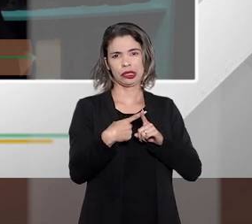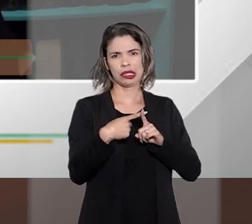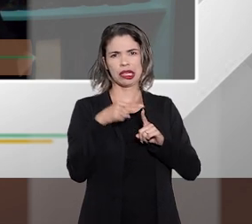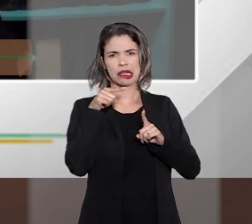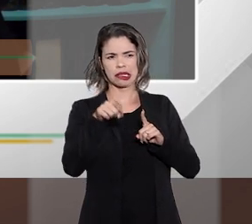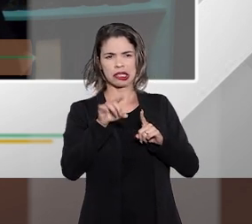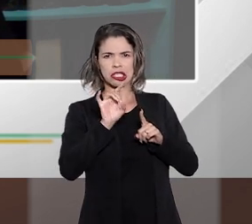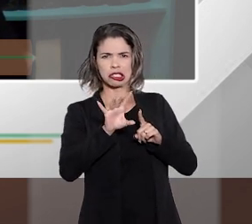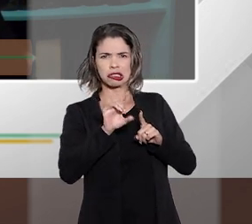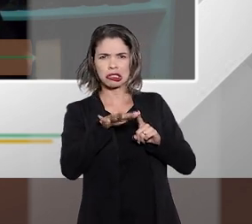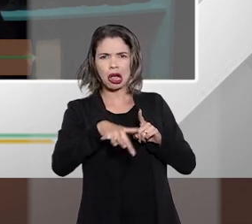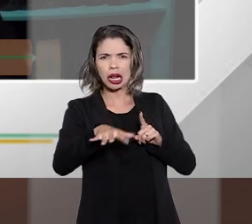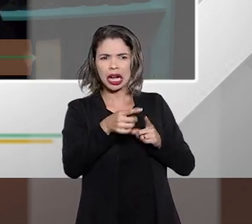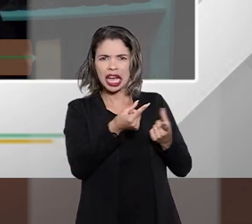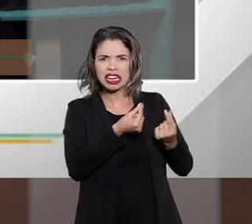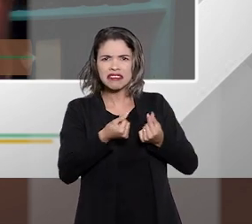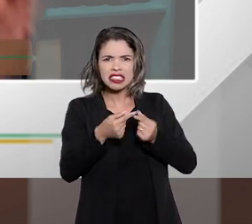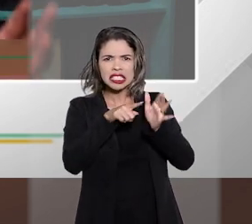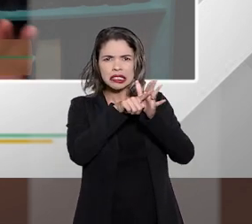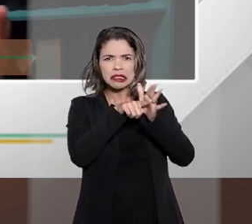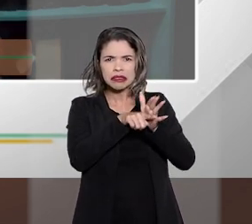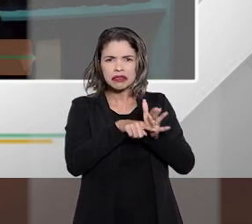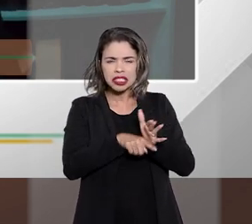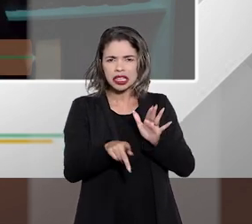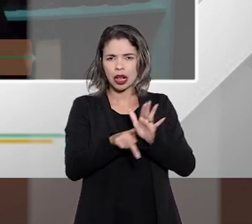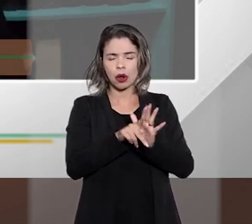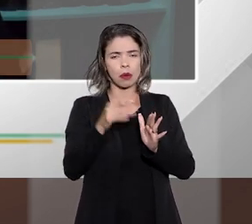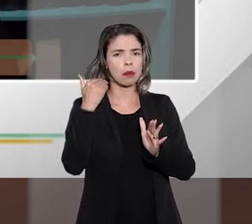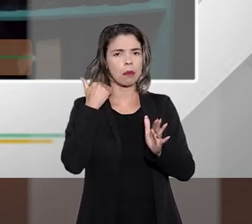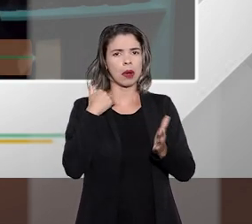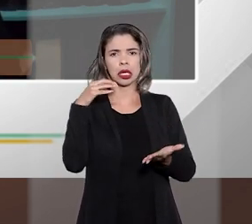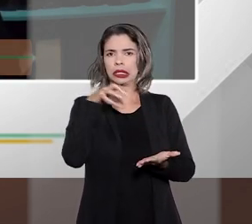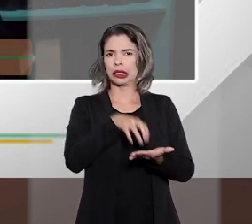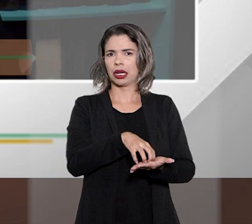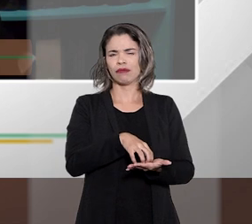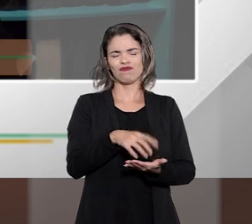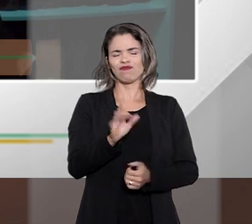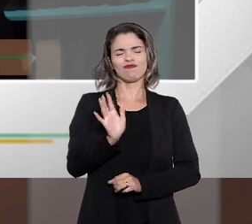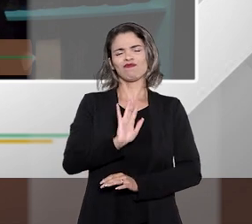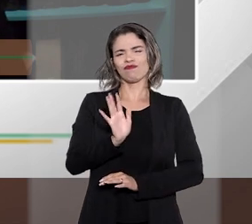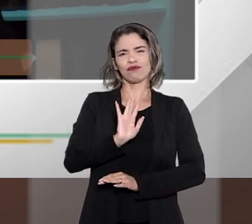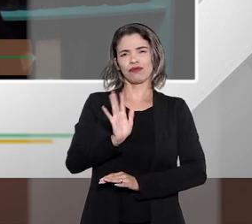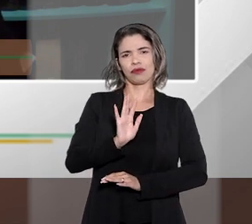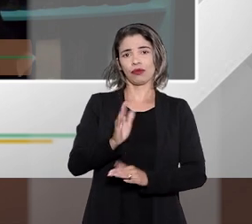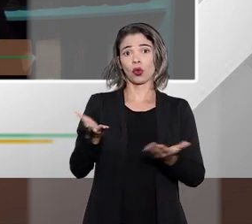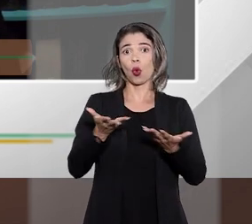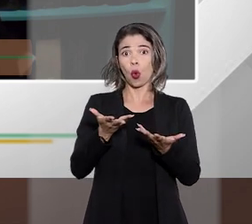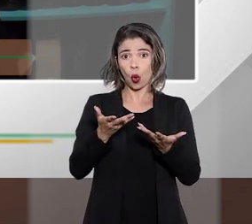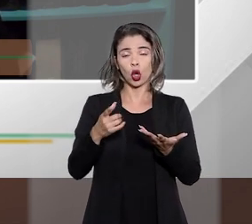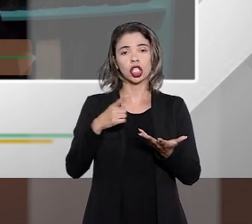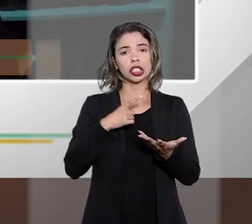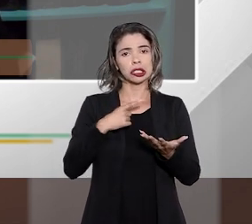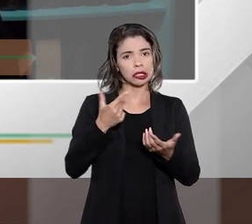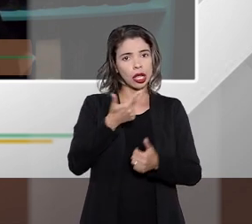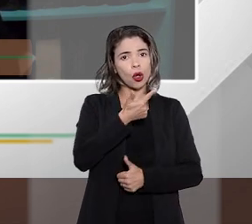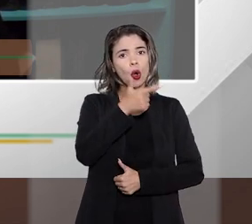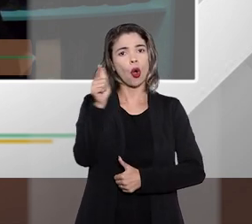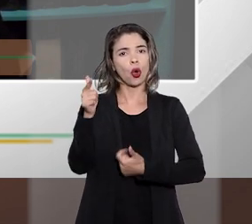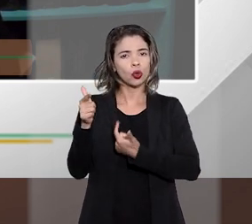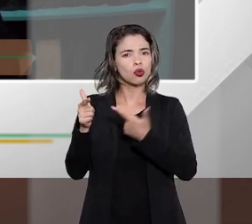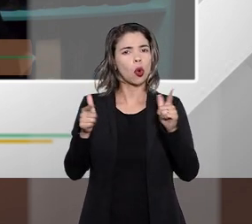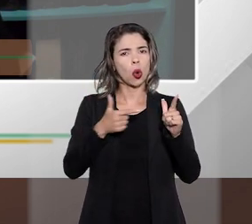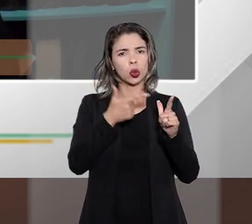apenas instituições financeiras fiscalizadas pelo Banco Central que concedem empréstimo, hoje cada vez mais temos